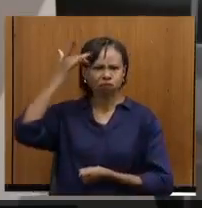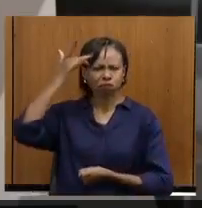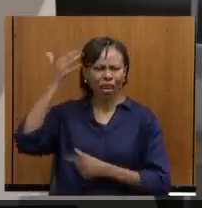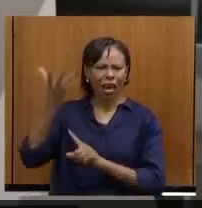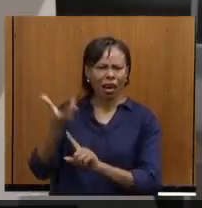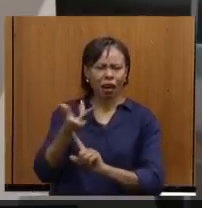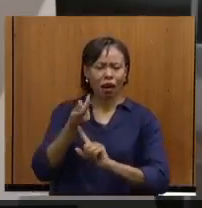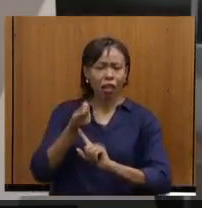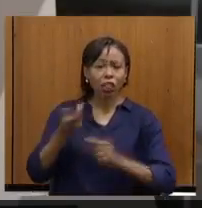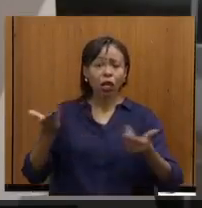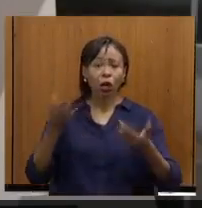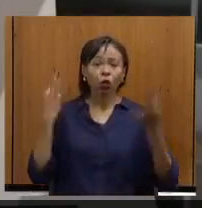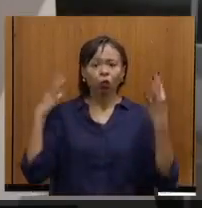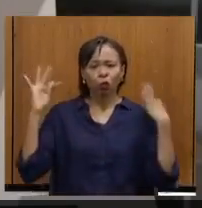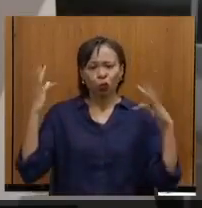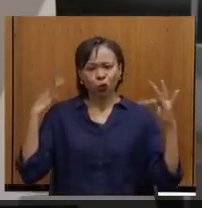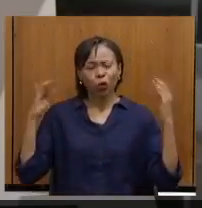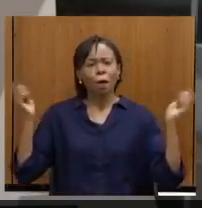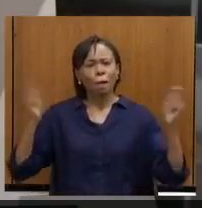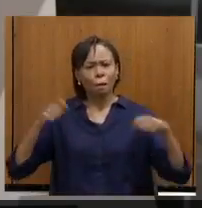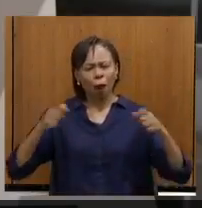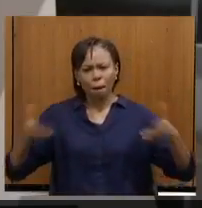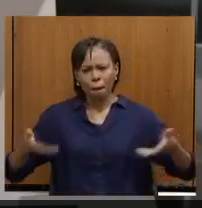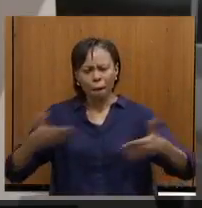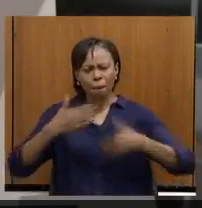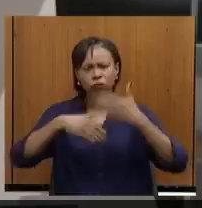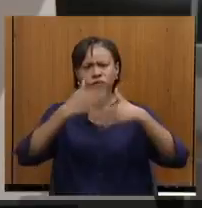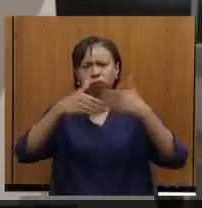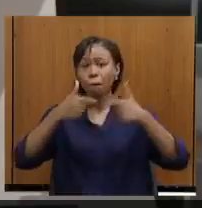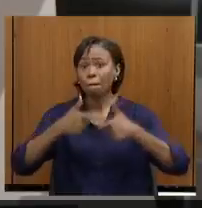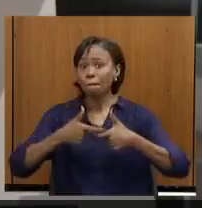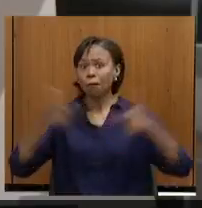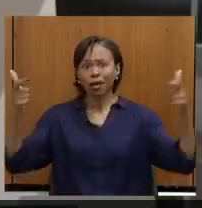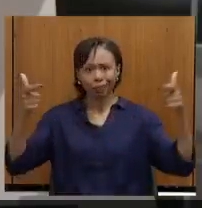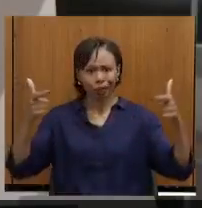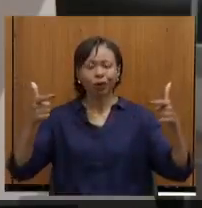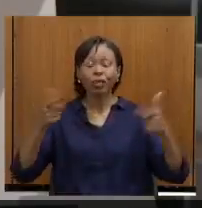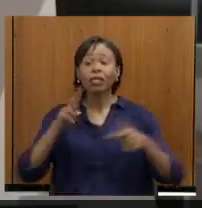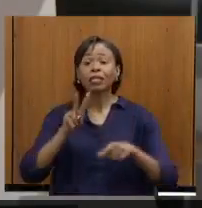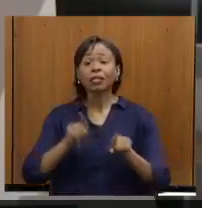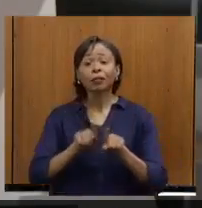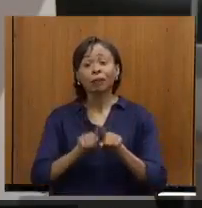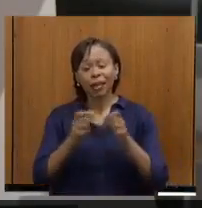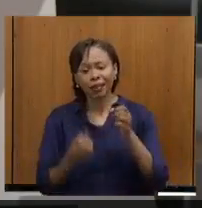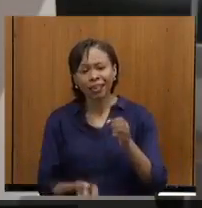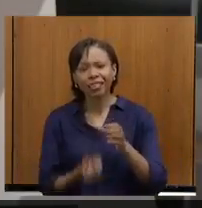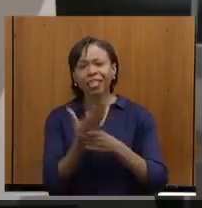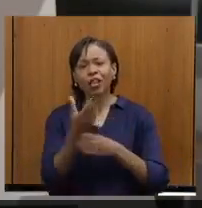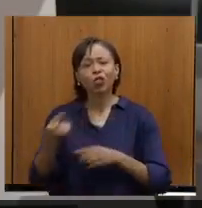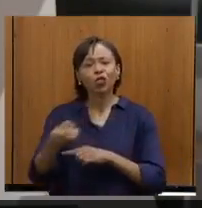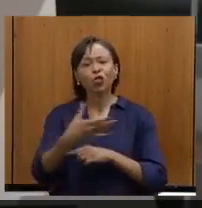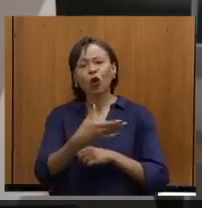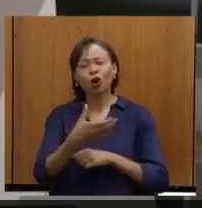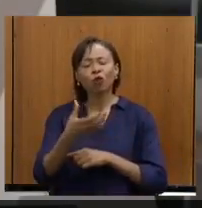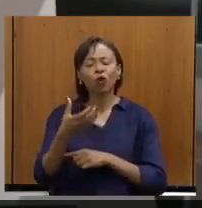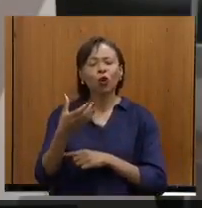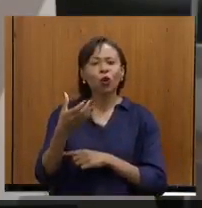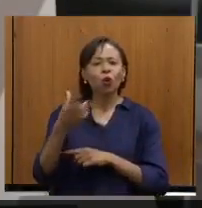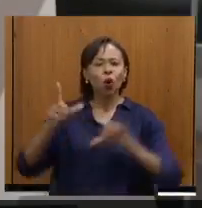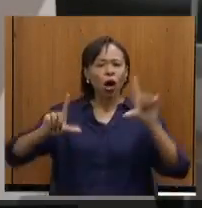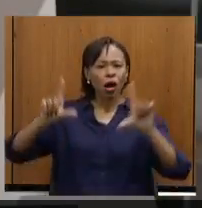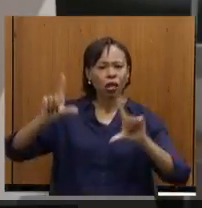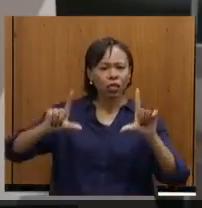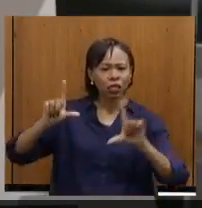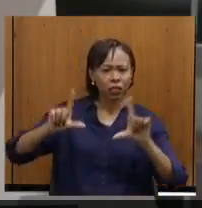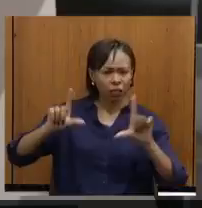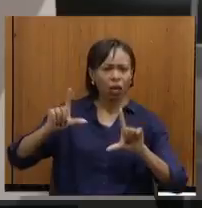turismo, vai possibilitar ainda um fomento ainda maior. e será criado um novo canal, um novo canal de